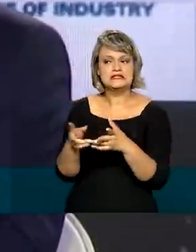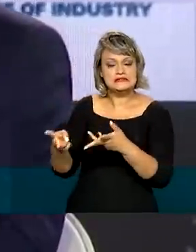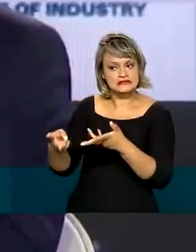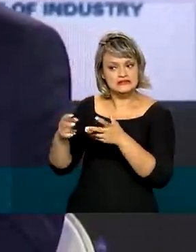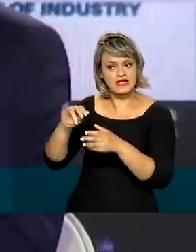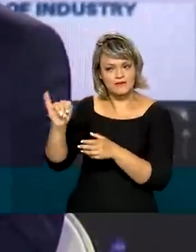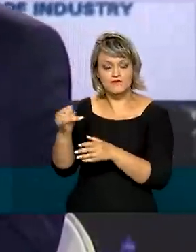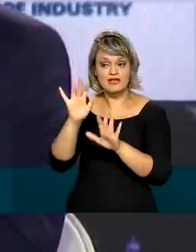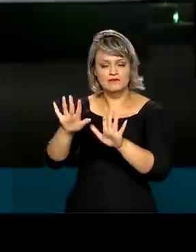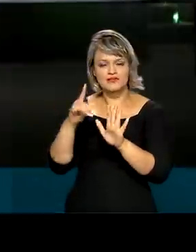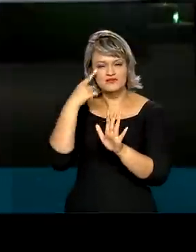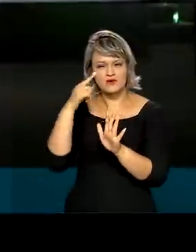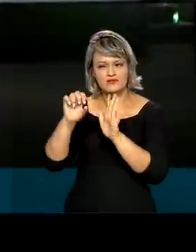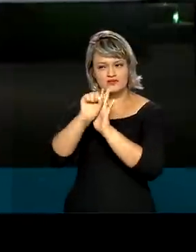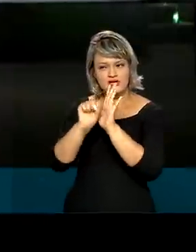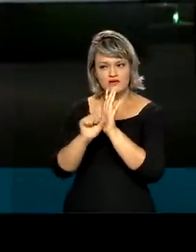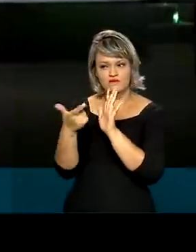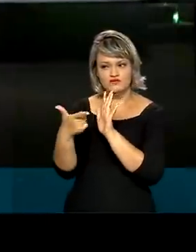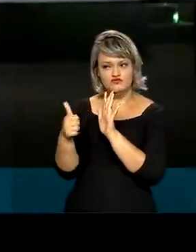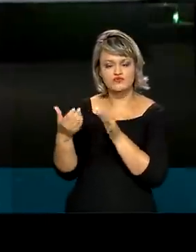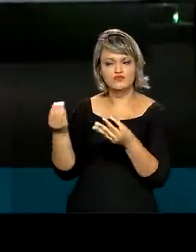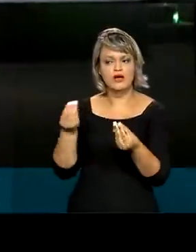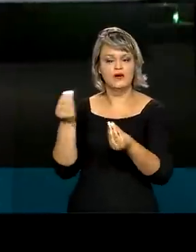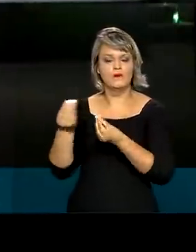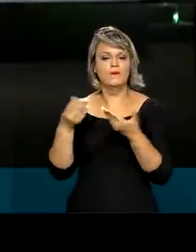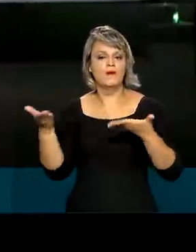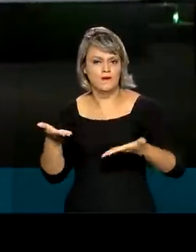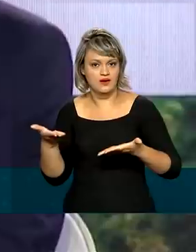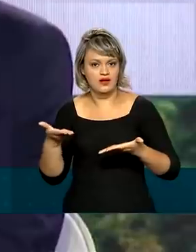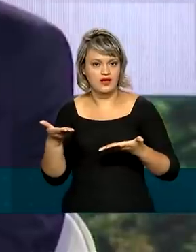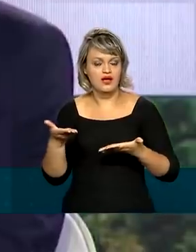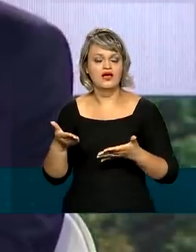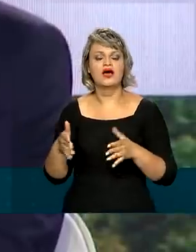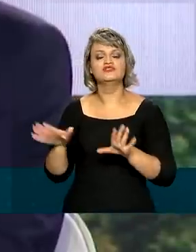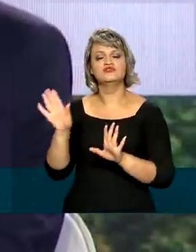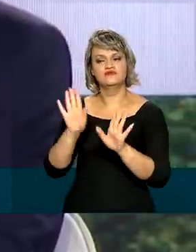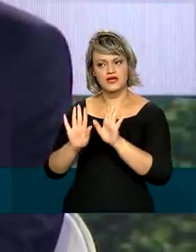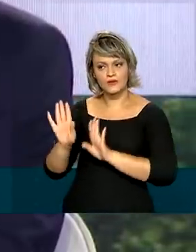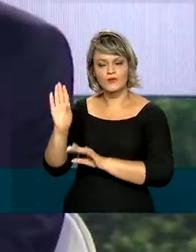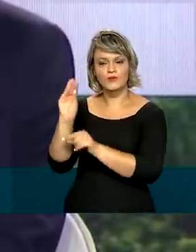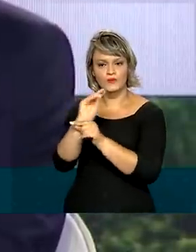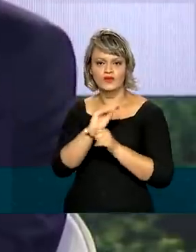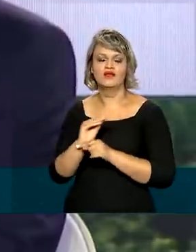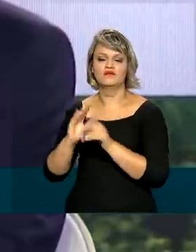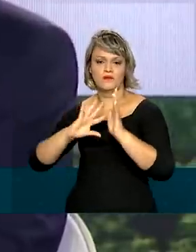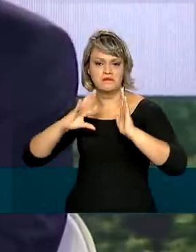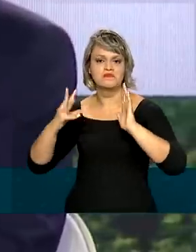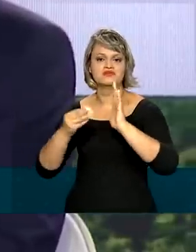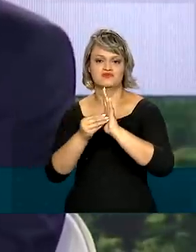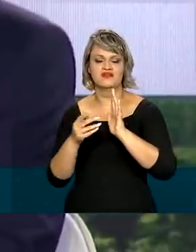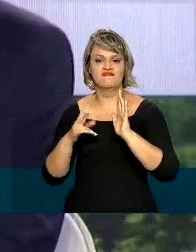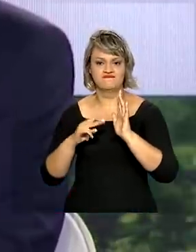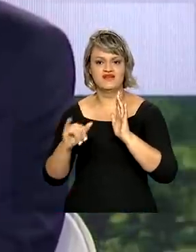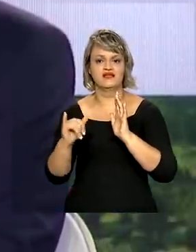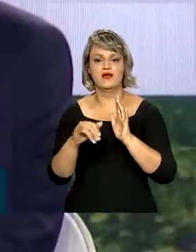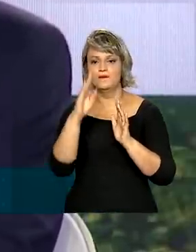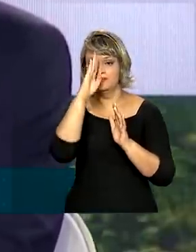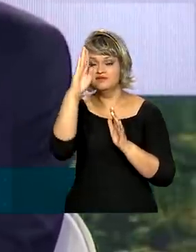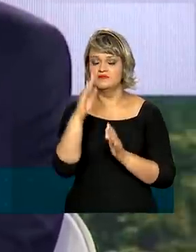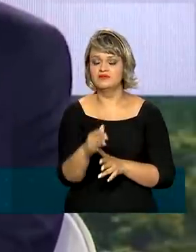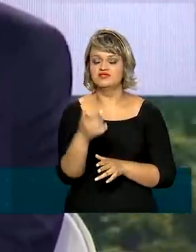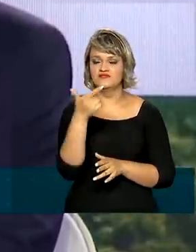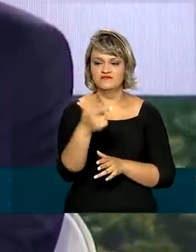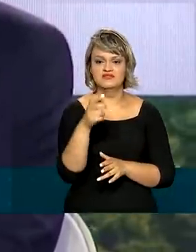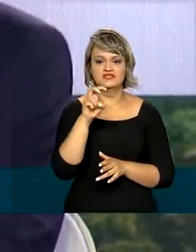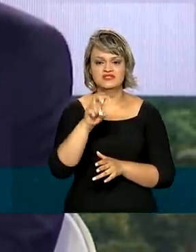olhar do século XXI. Nós vamos cuidar carinhosamente da nossa Amazônia, principalmente daqueles 25